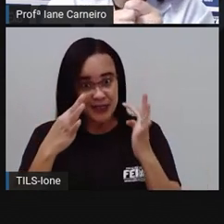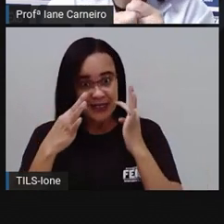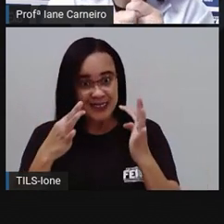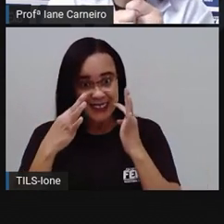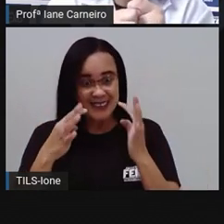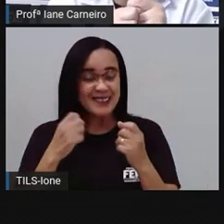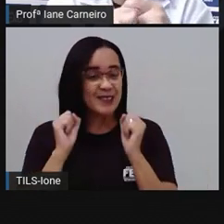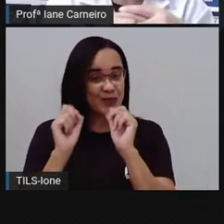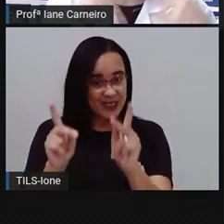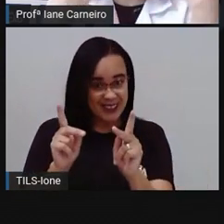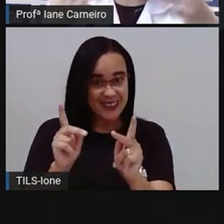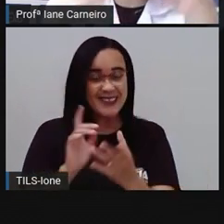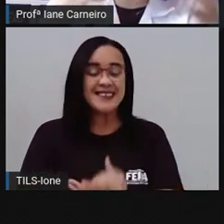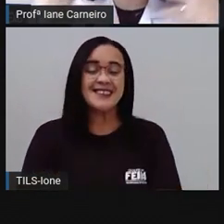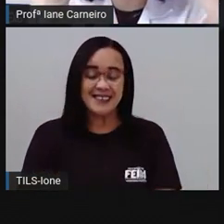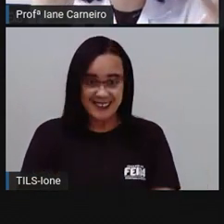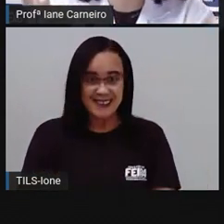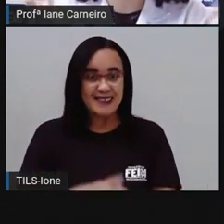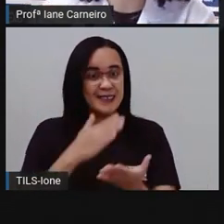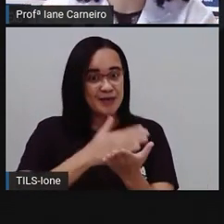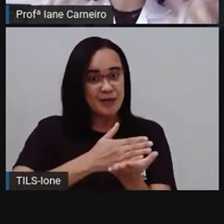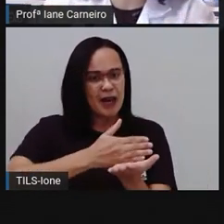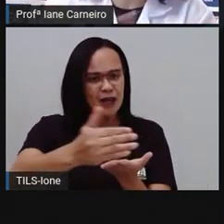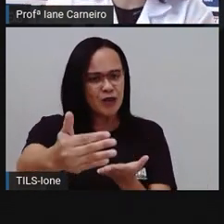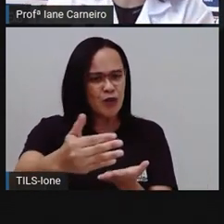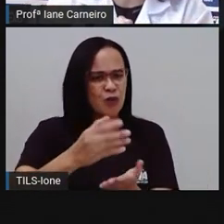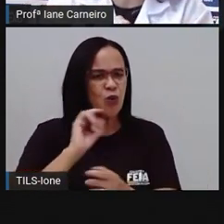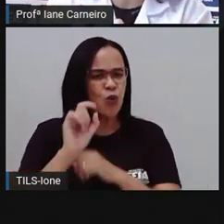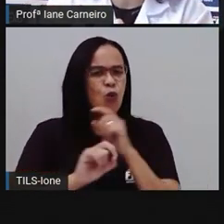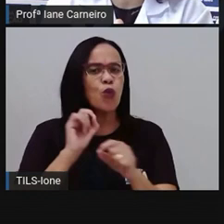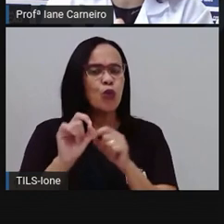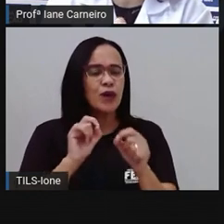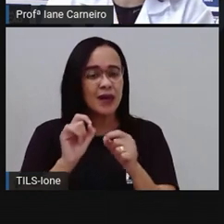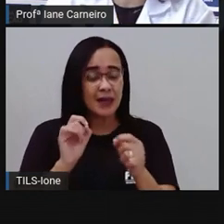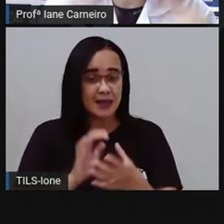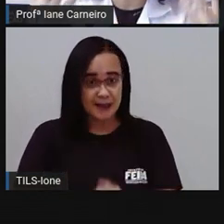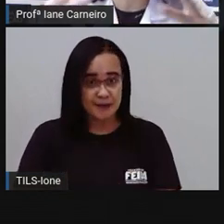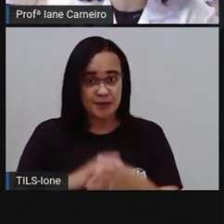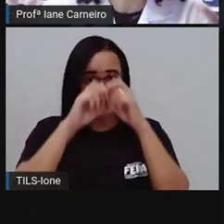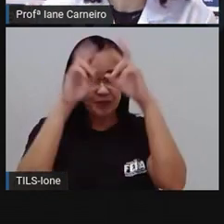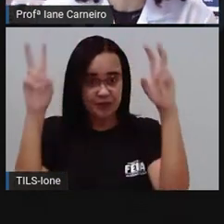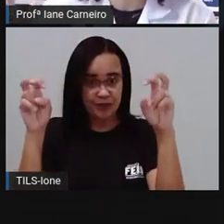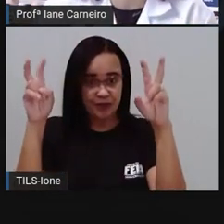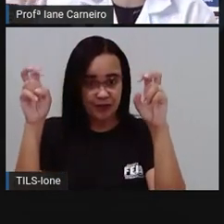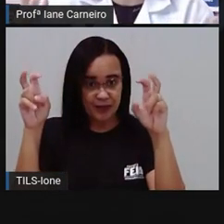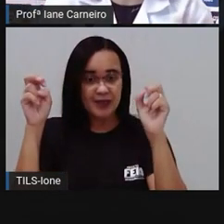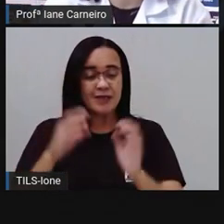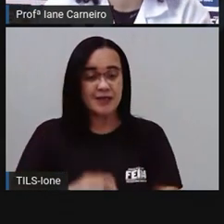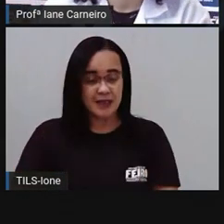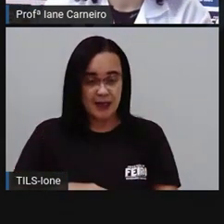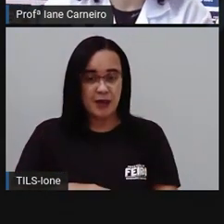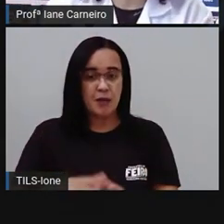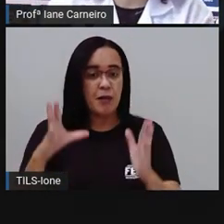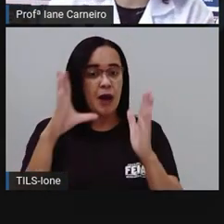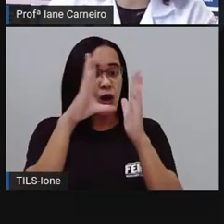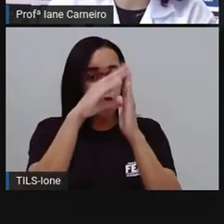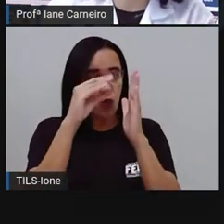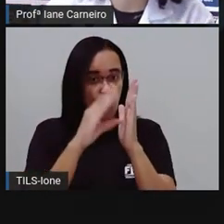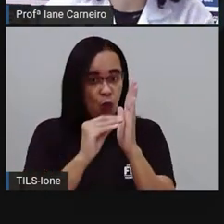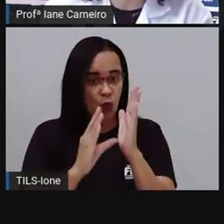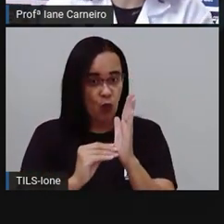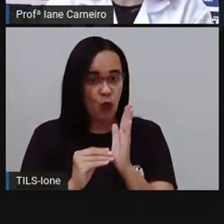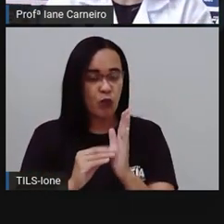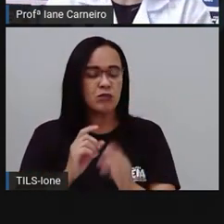começar, né? Para a gente entrar agora no conteúdo da nossa aula, a Pró